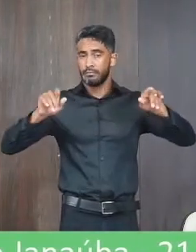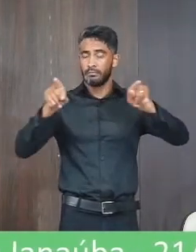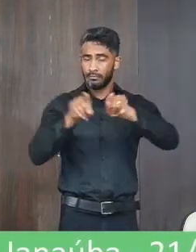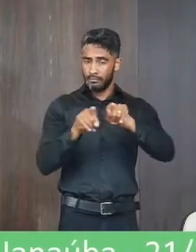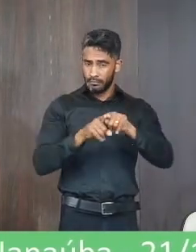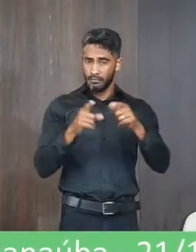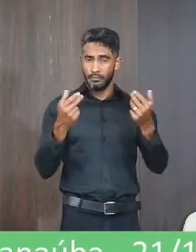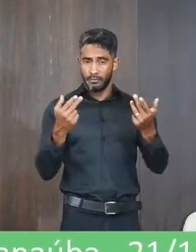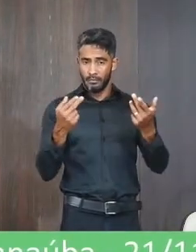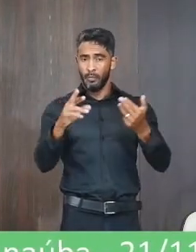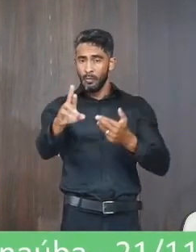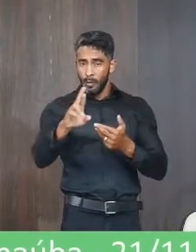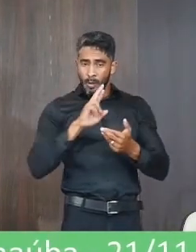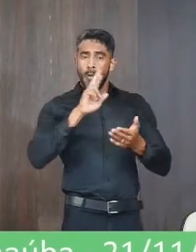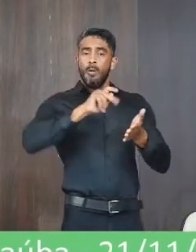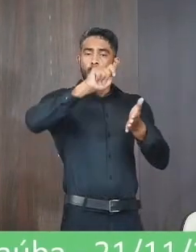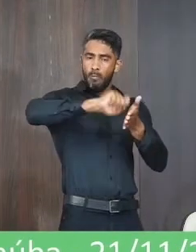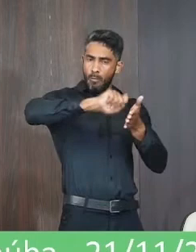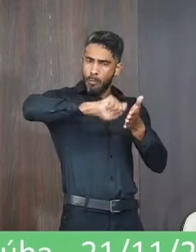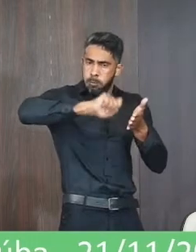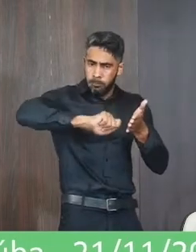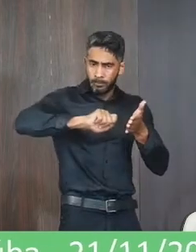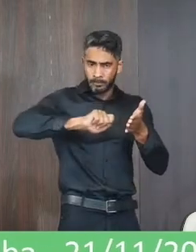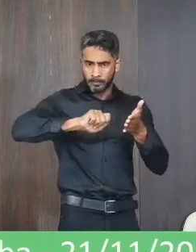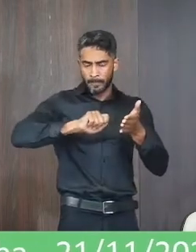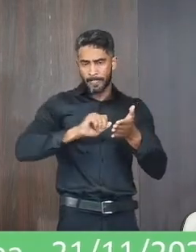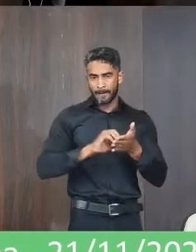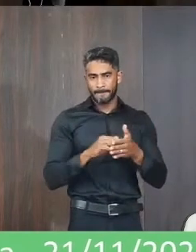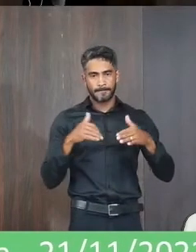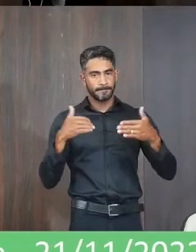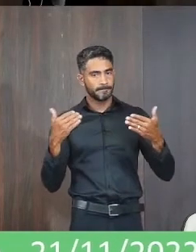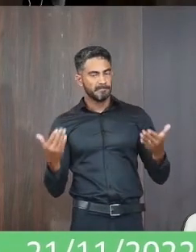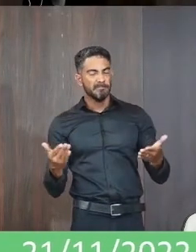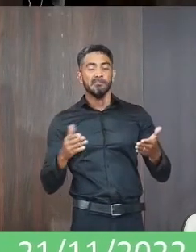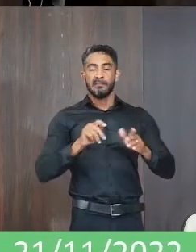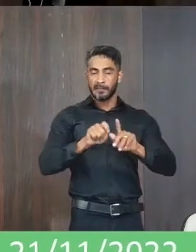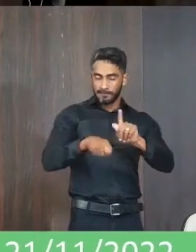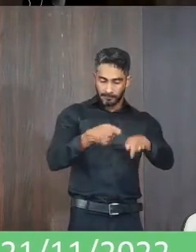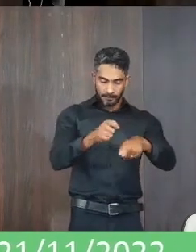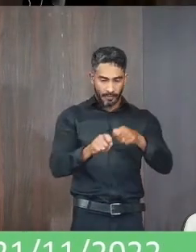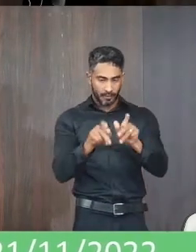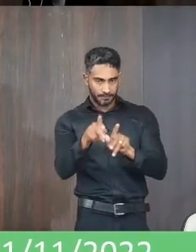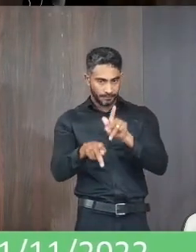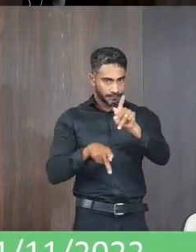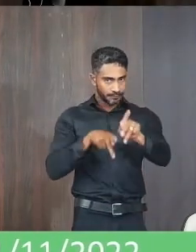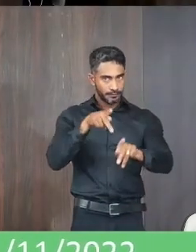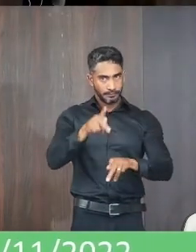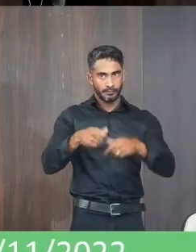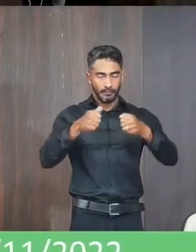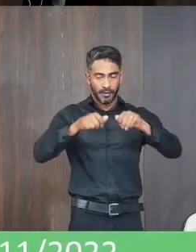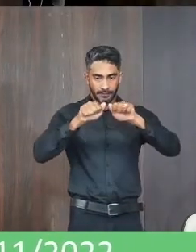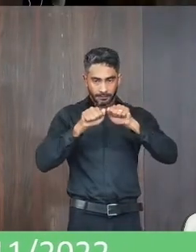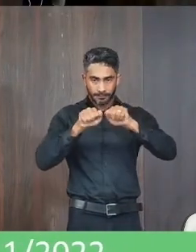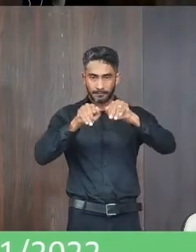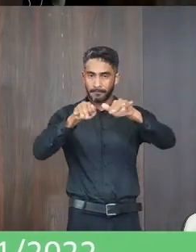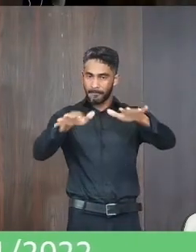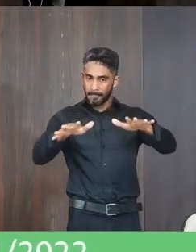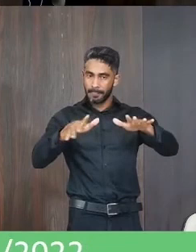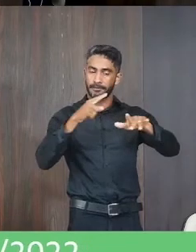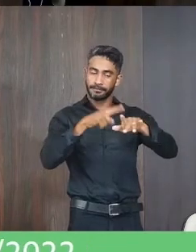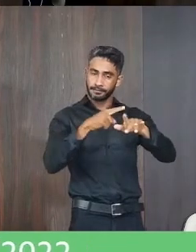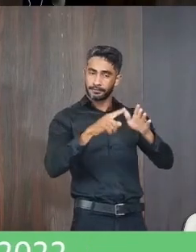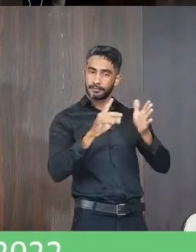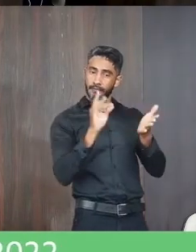resposta por escrito. Considerando que a administração pública deve se nortear pelos princípios da